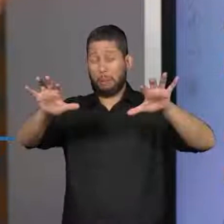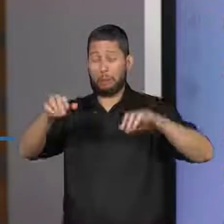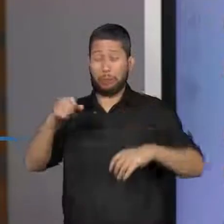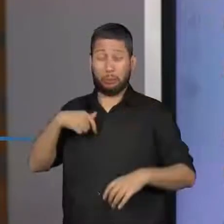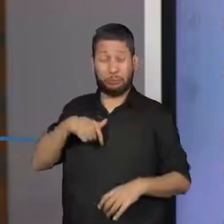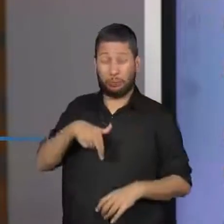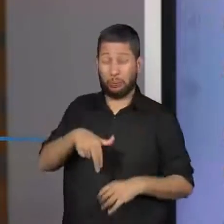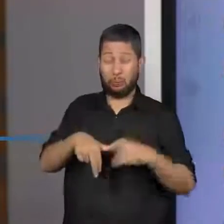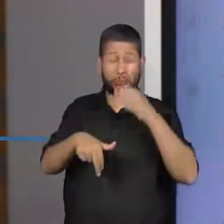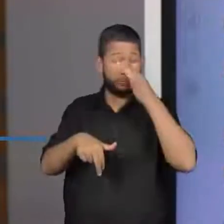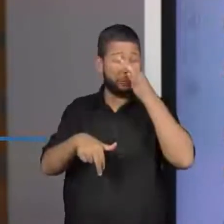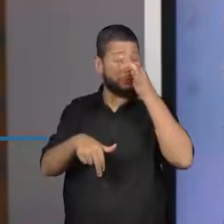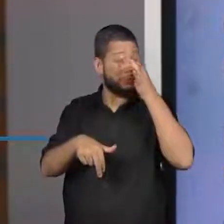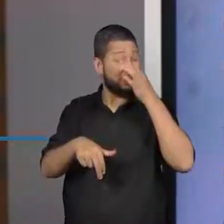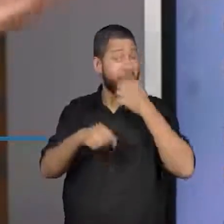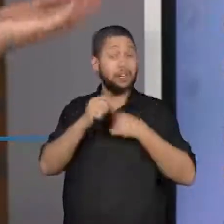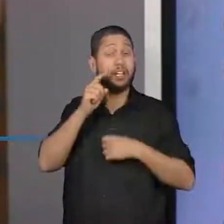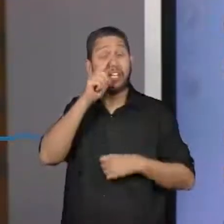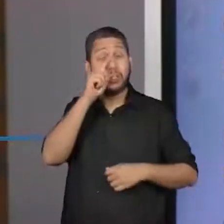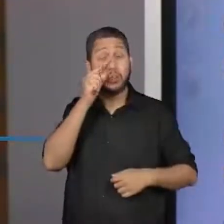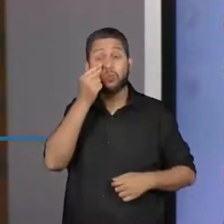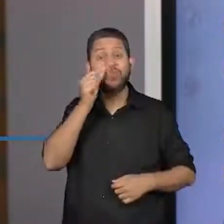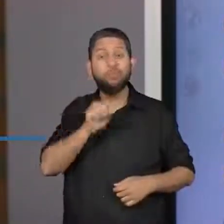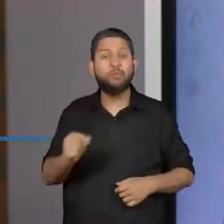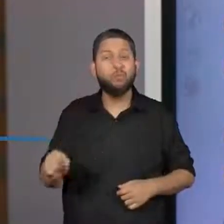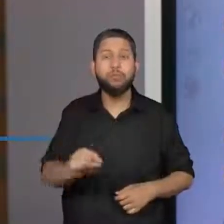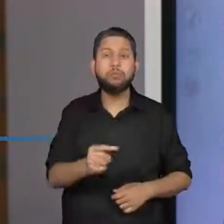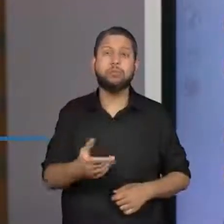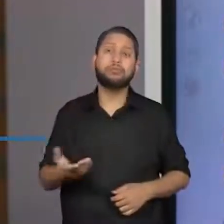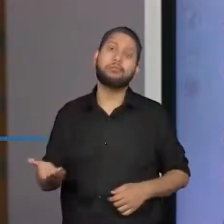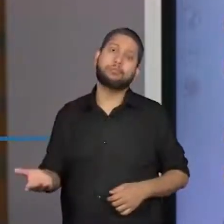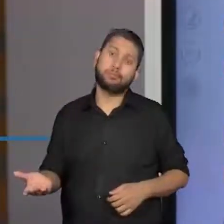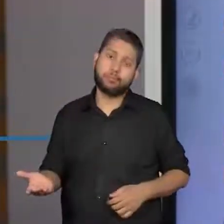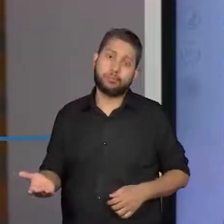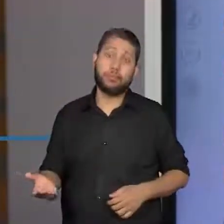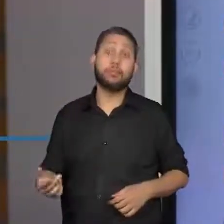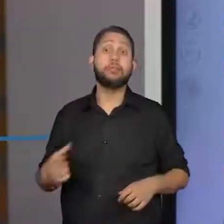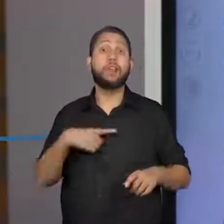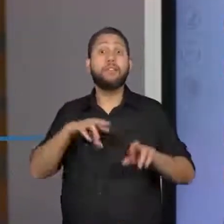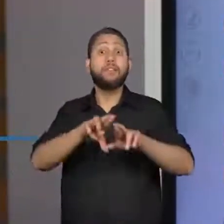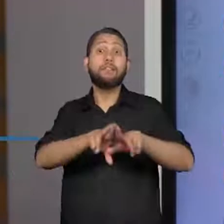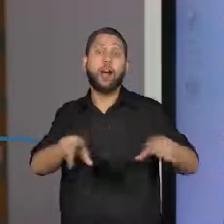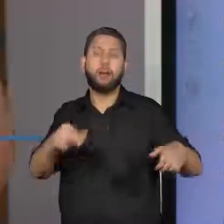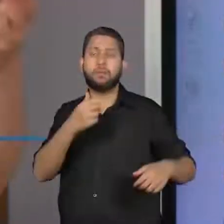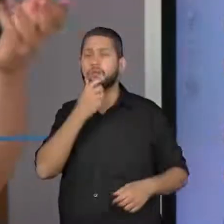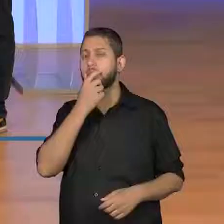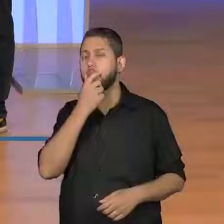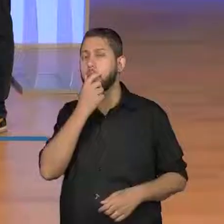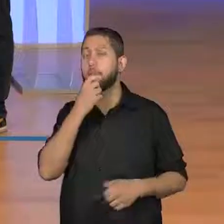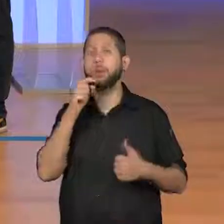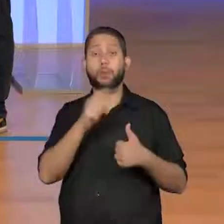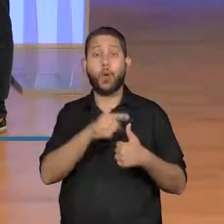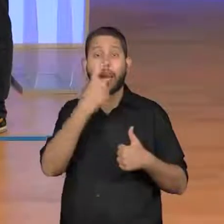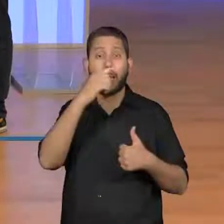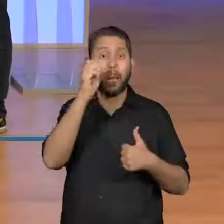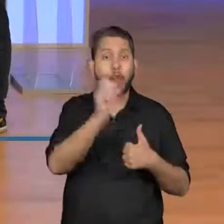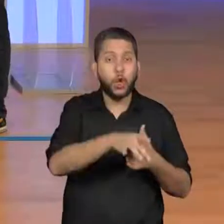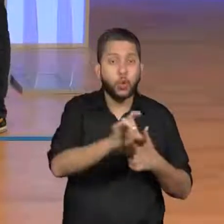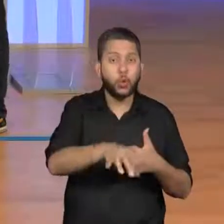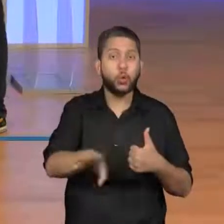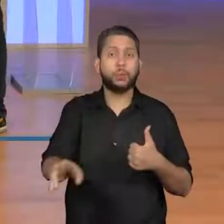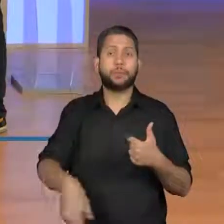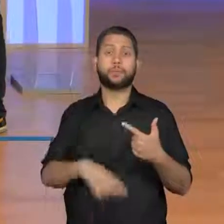Mas não é só isso. Porque aqui vem perguntando também quais são os tipos de poluentes que você conhece. Pode ser o lixo, não é?